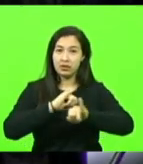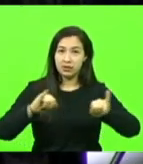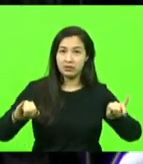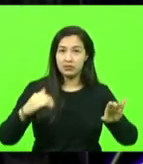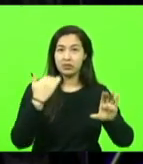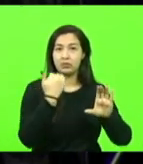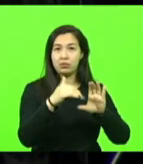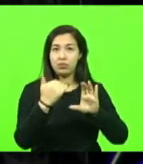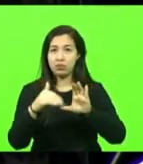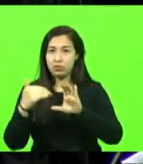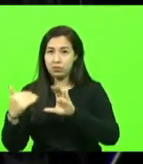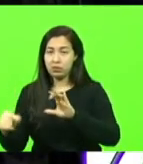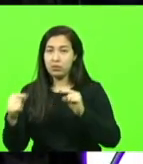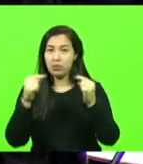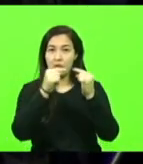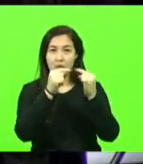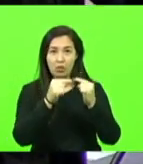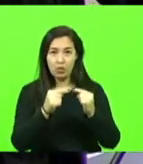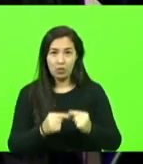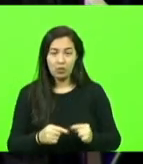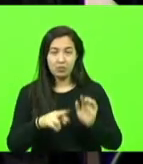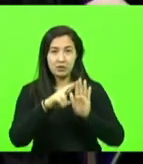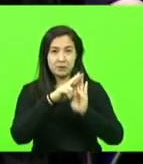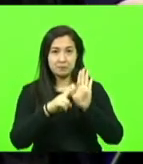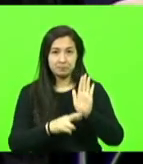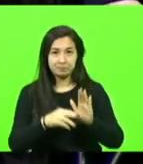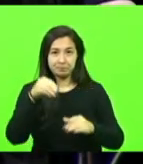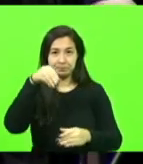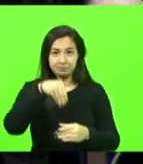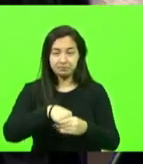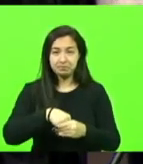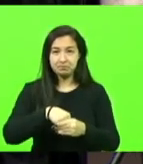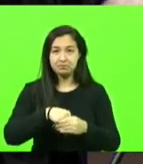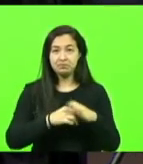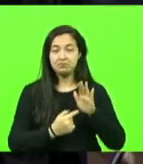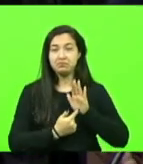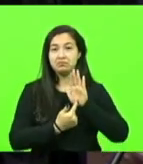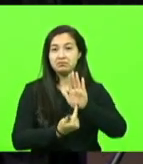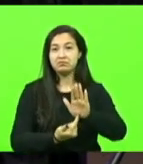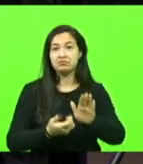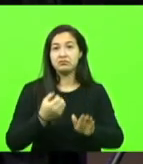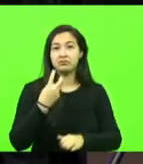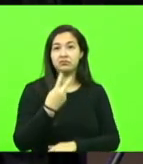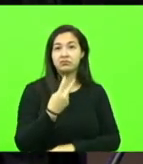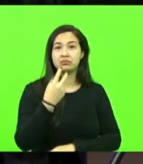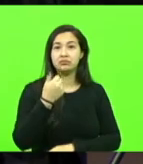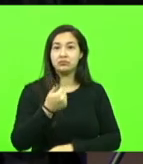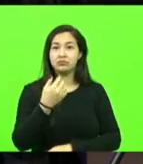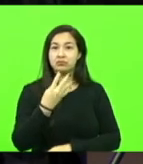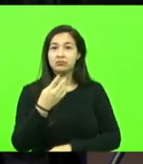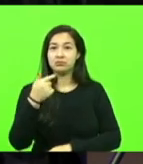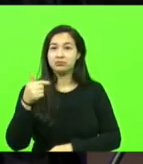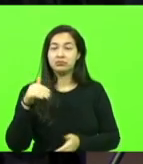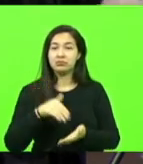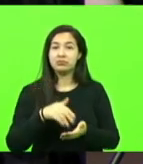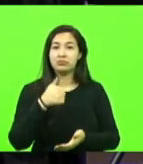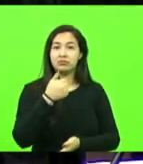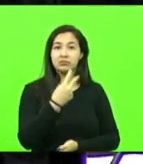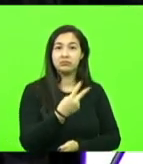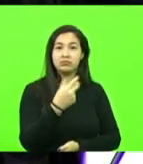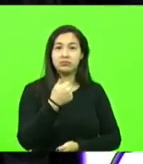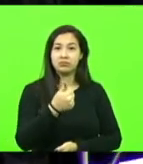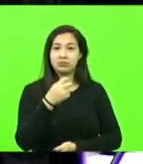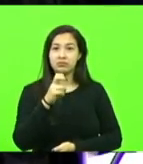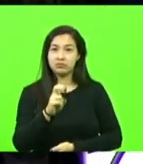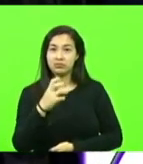aos destinatários, conforme determina o regimento interno, as indicações 2.147 a 2.154.